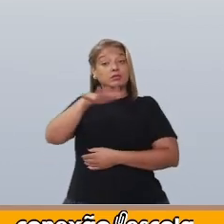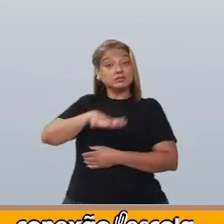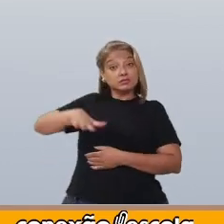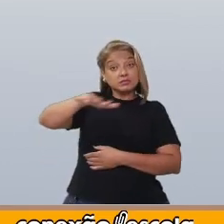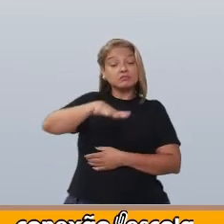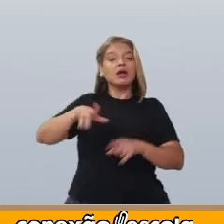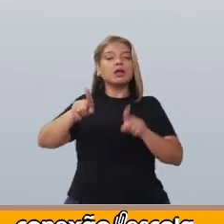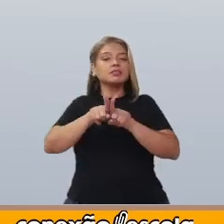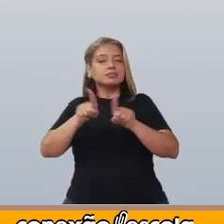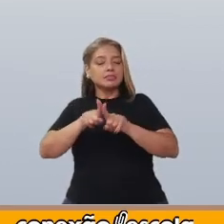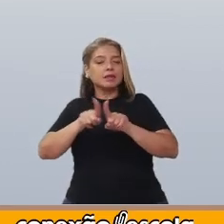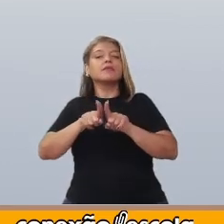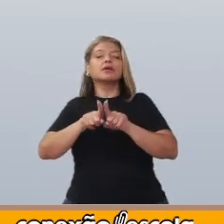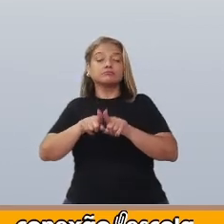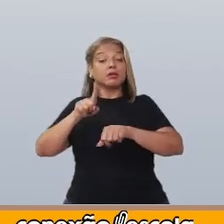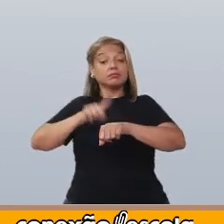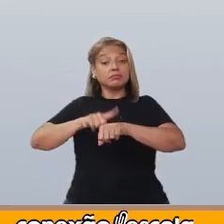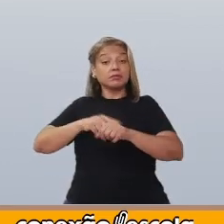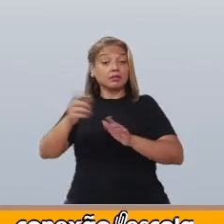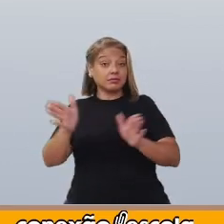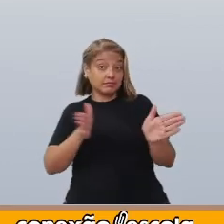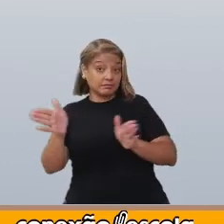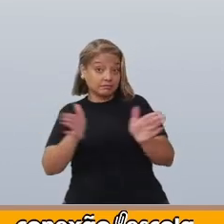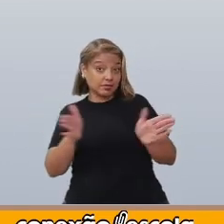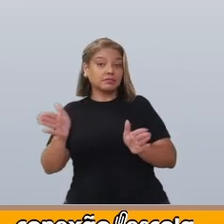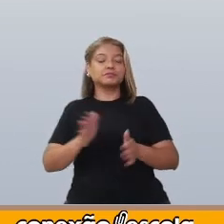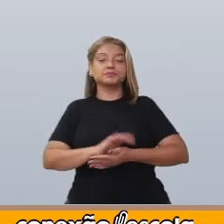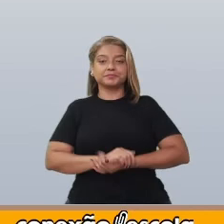espaço e tempo específicos.